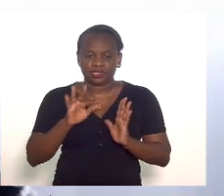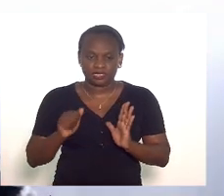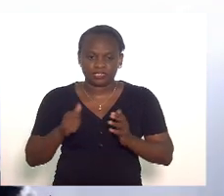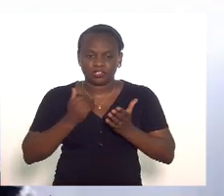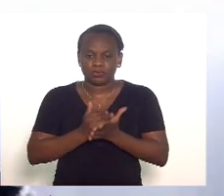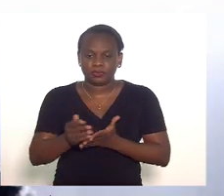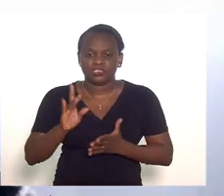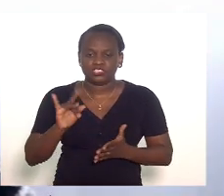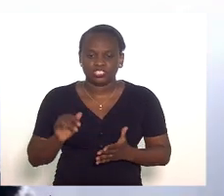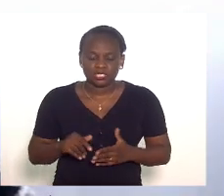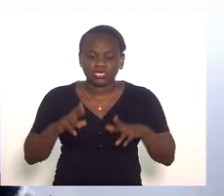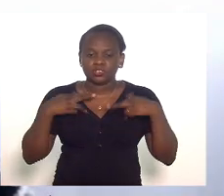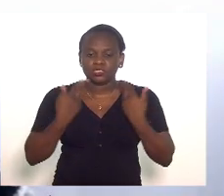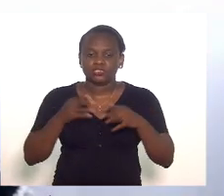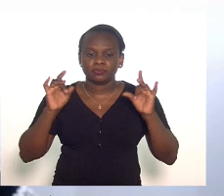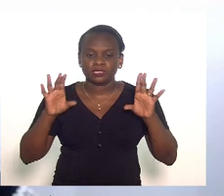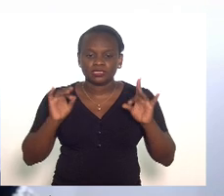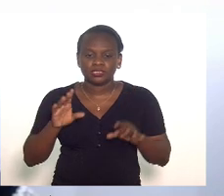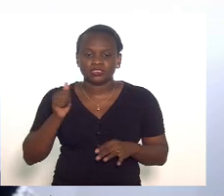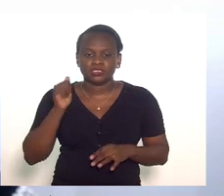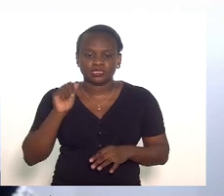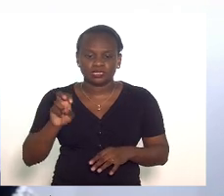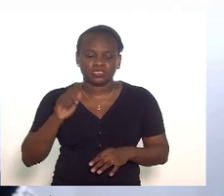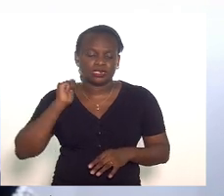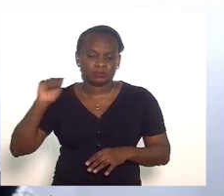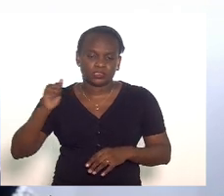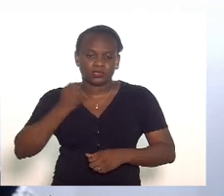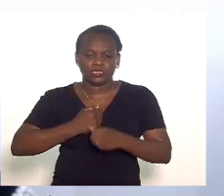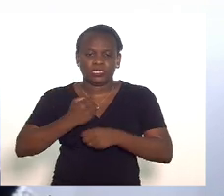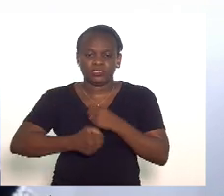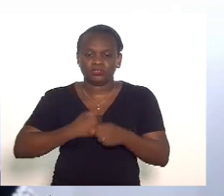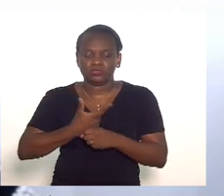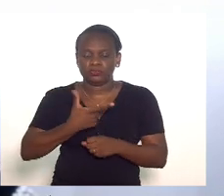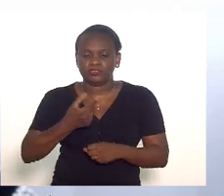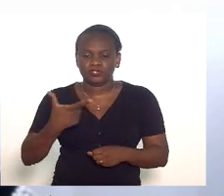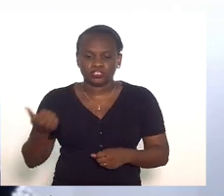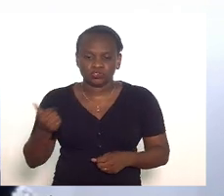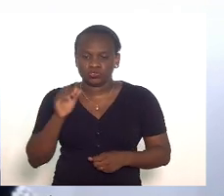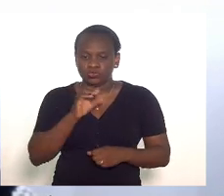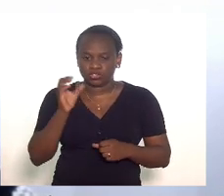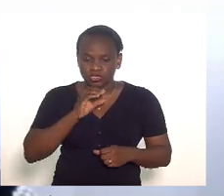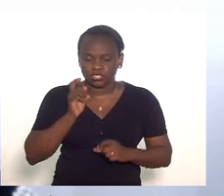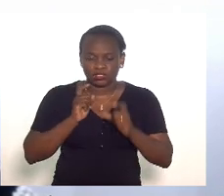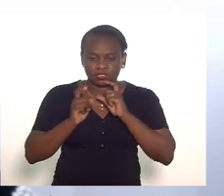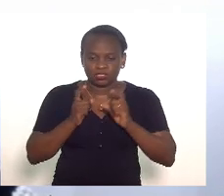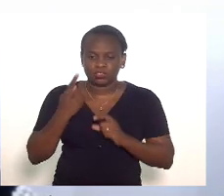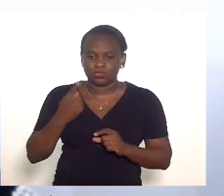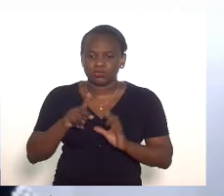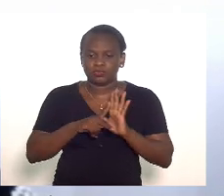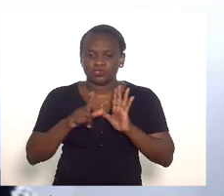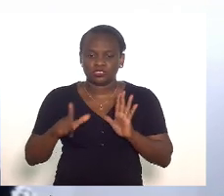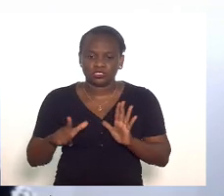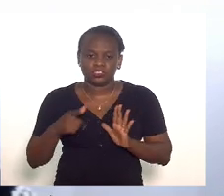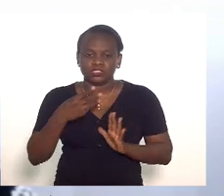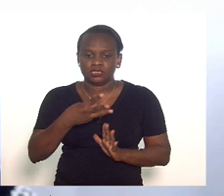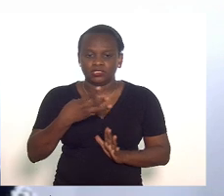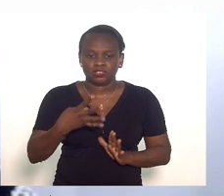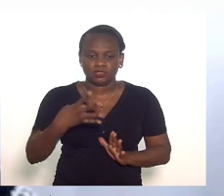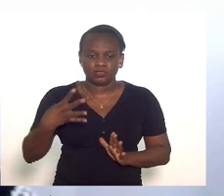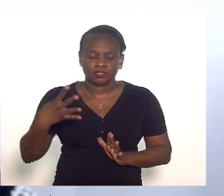-se a ordem do dia sessão ordinária de 15 de abril de 2021 em regime de urgência em discussão única projeto de lei